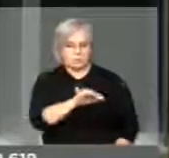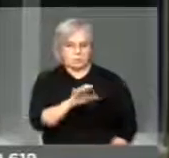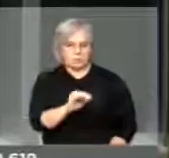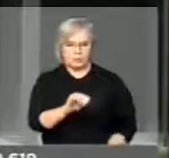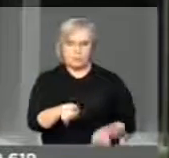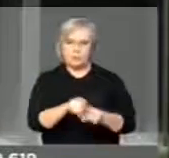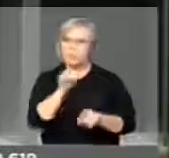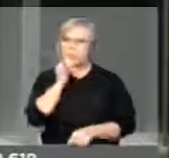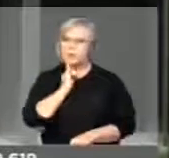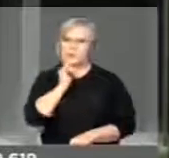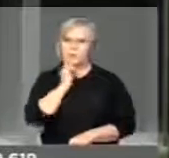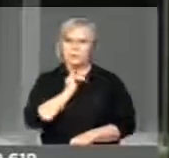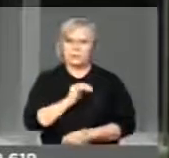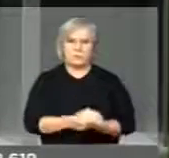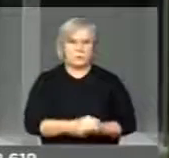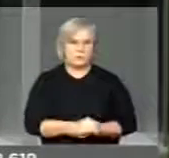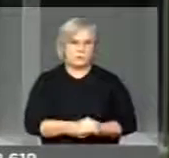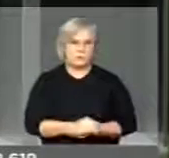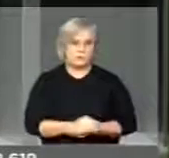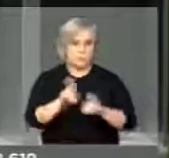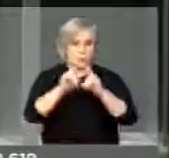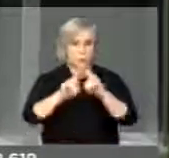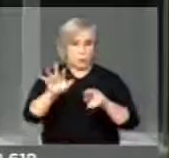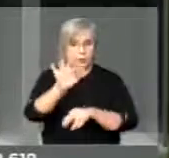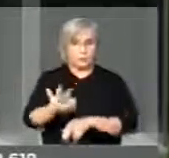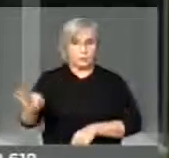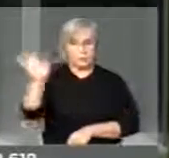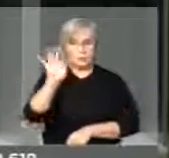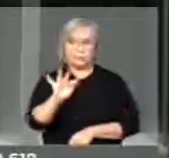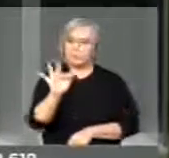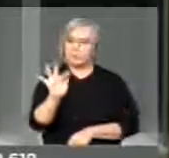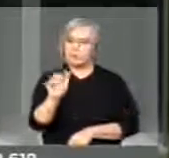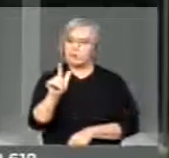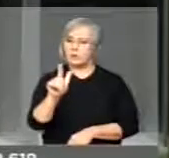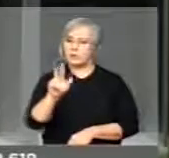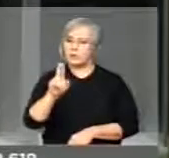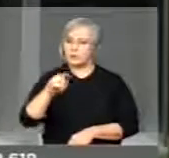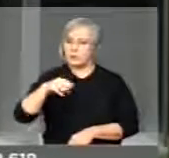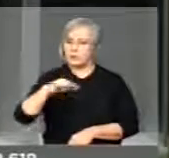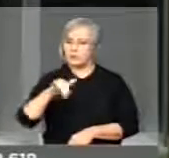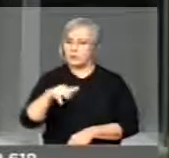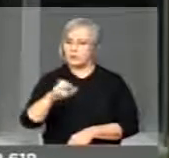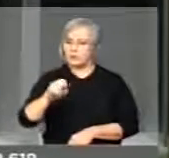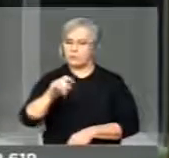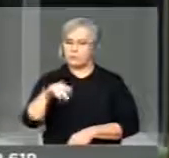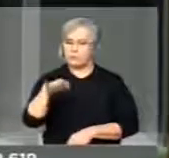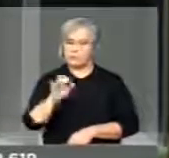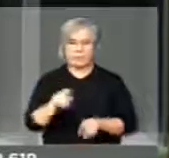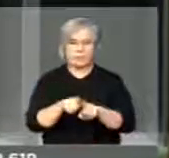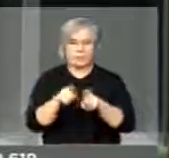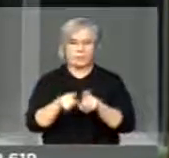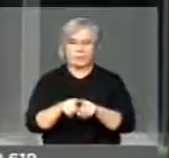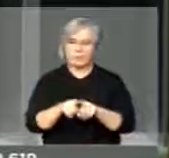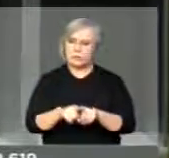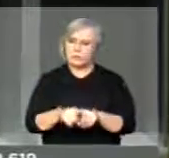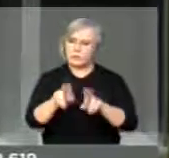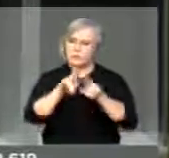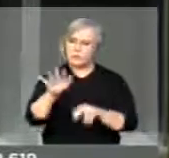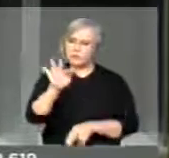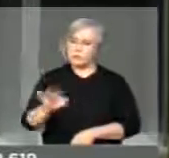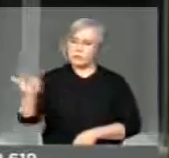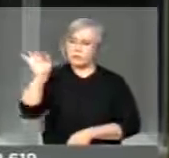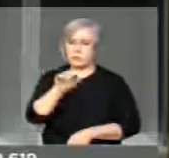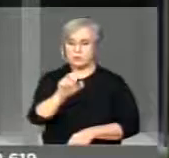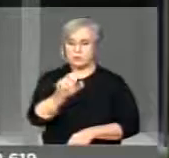exemplo da Universidade Federal Fluminense, da sua terra, Santa Catarina, que tem um curso